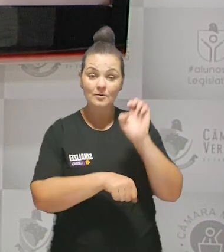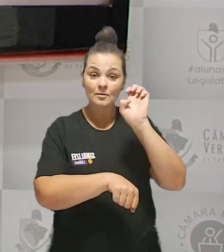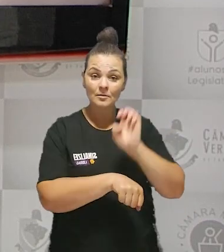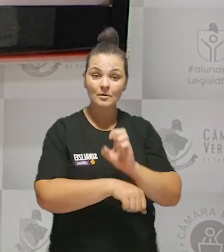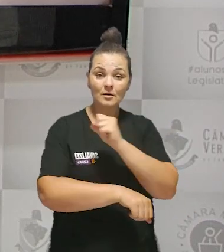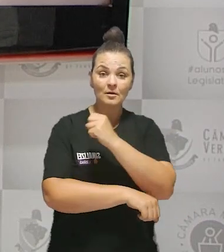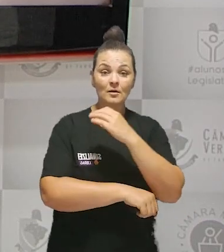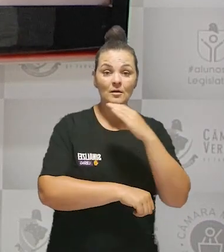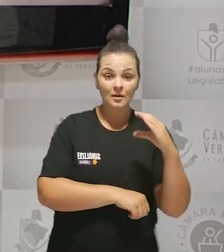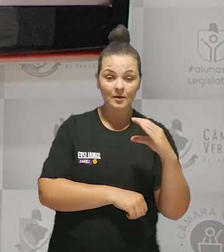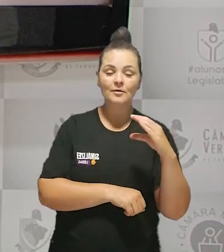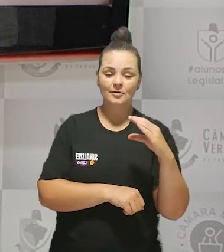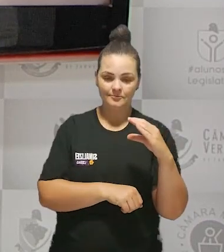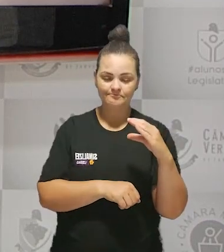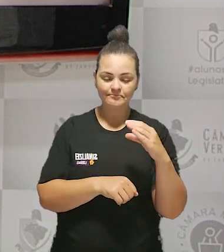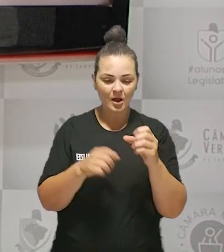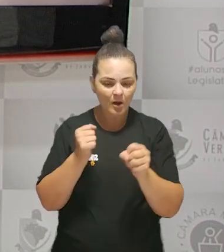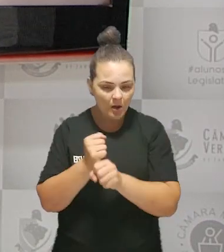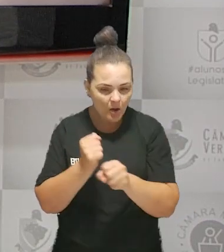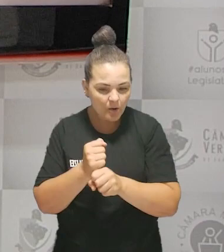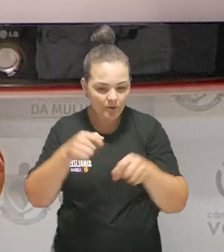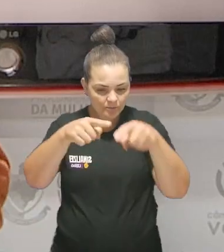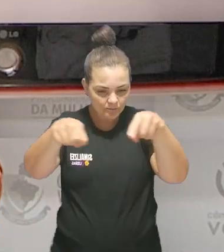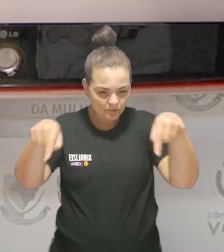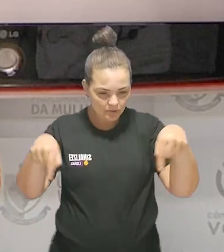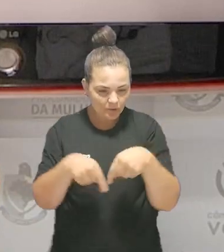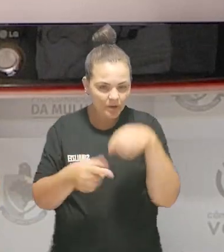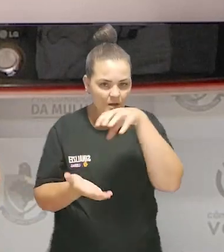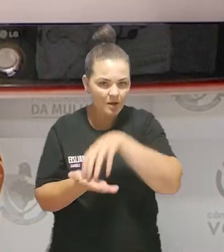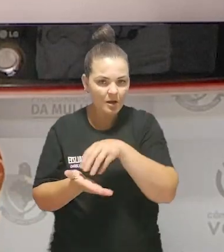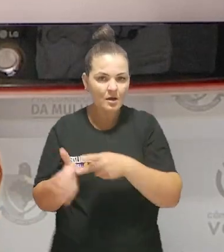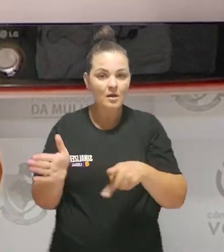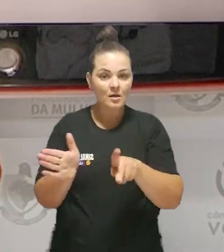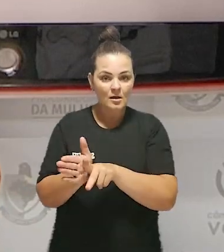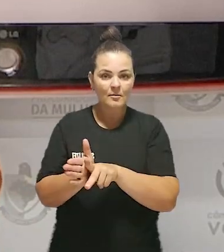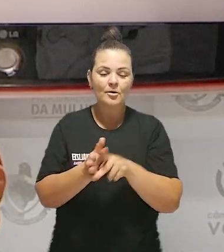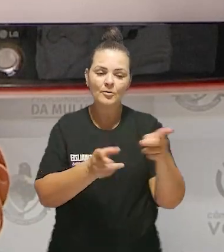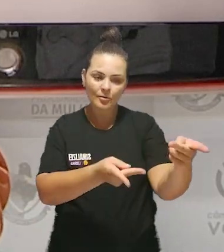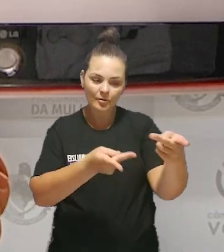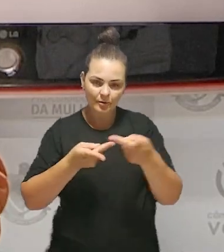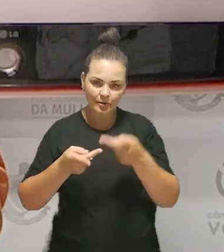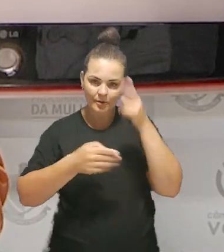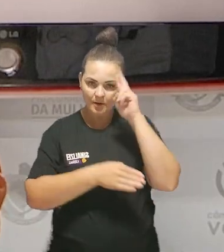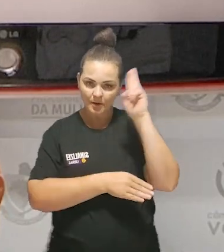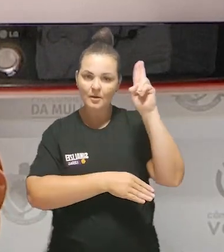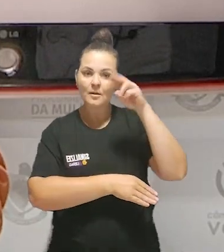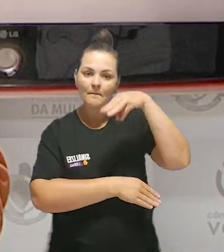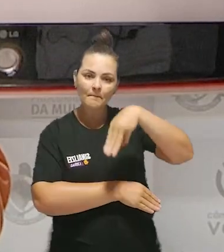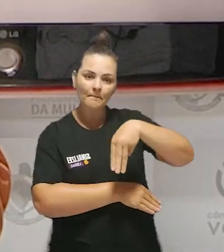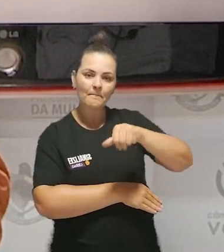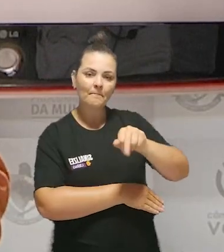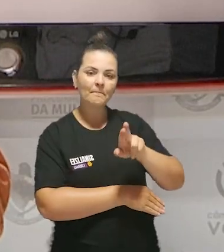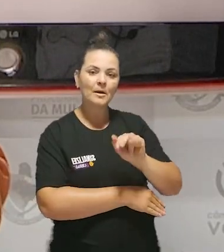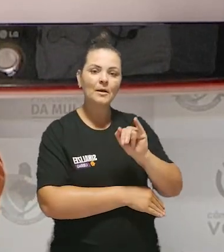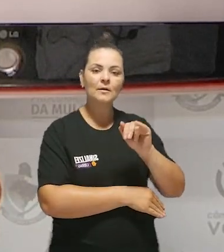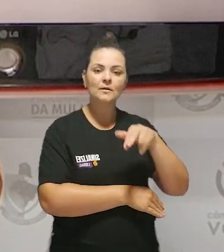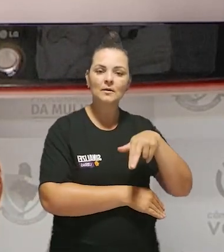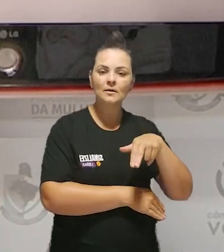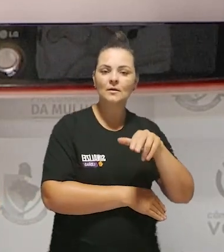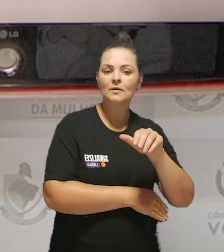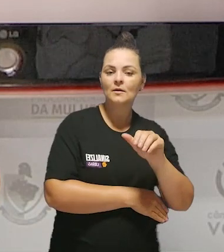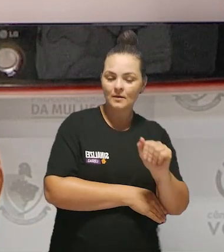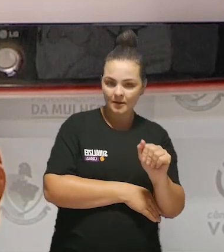Catarina para a construção de uma sede própria. O requerimento convida a senhora Marina Brunieri Paim